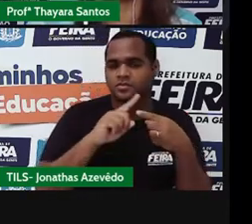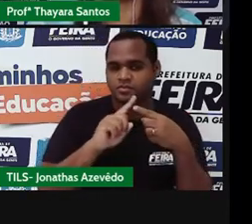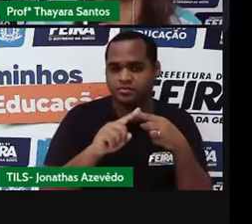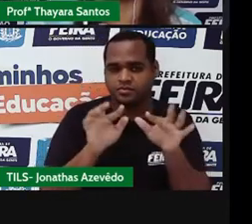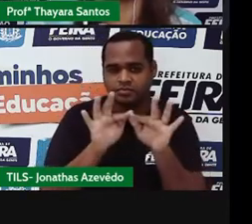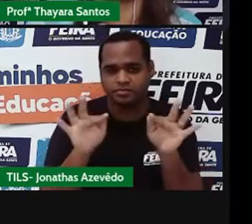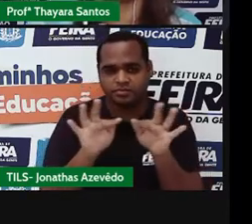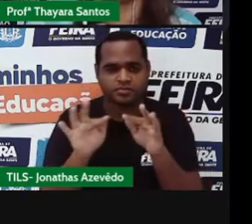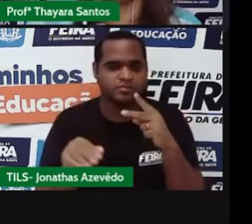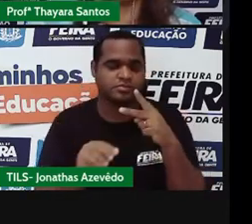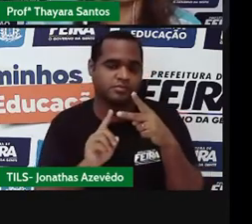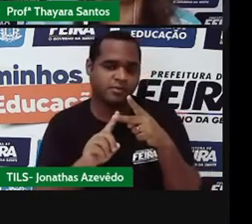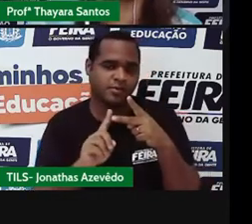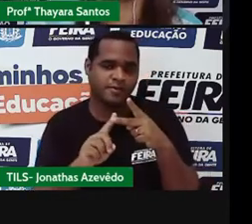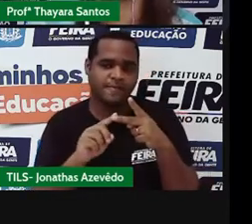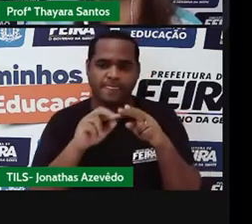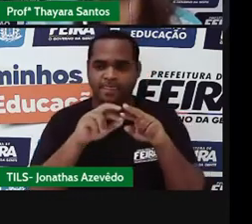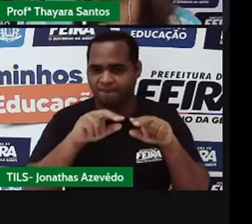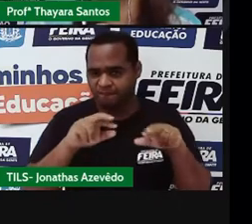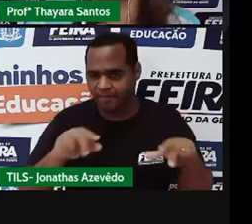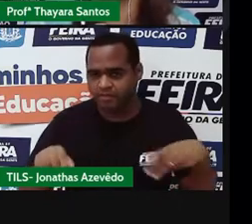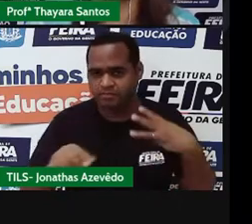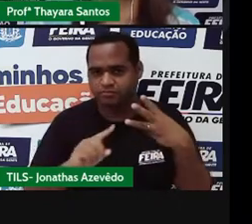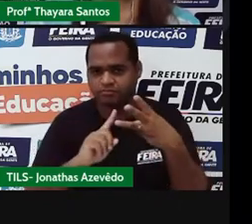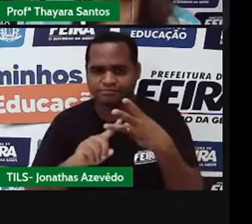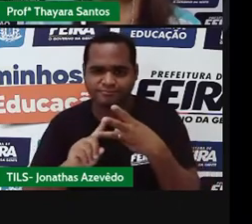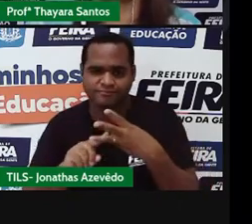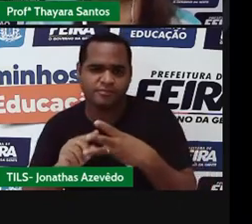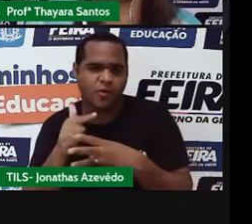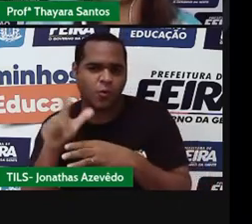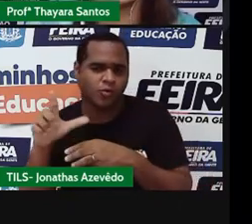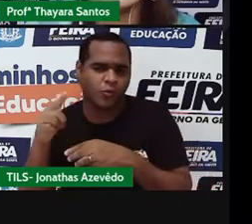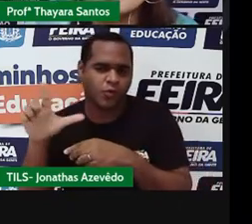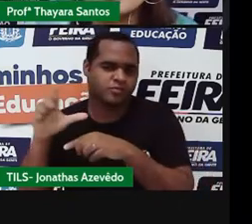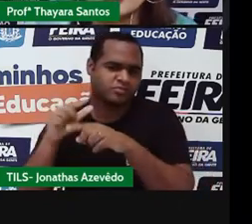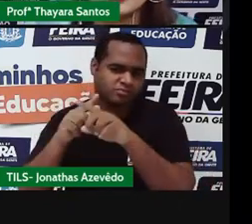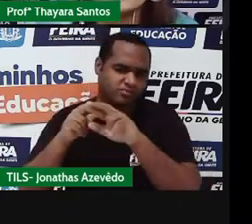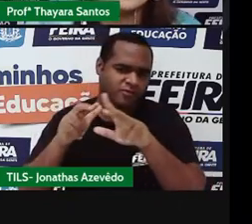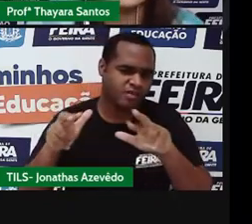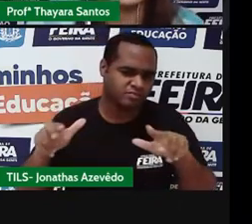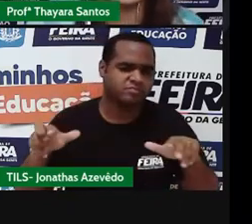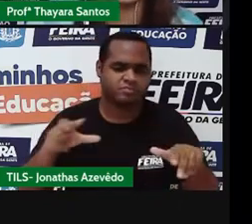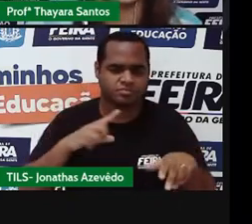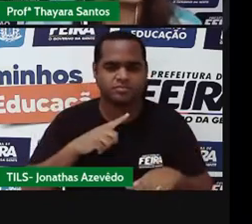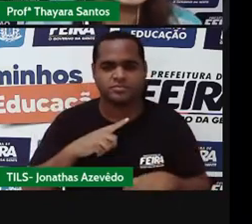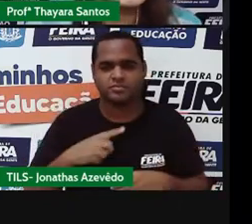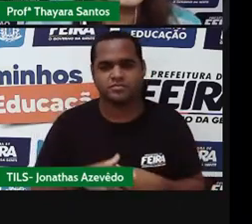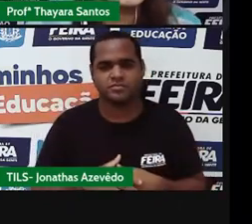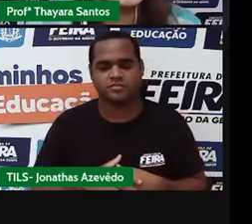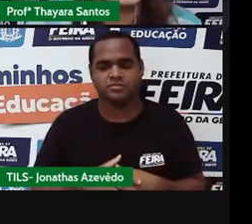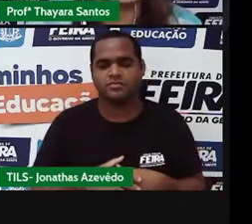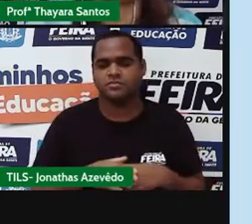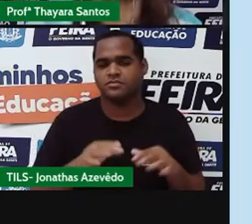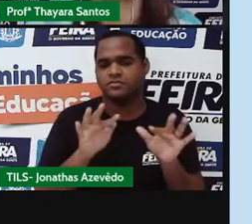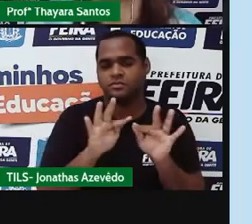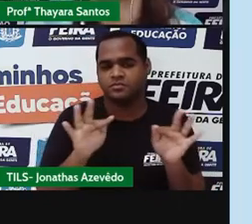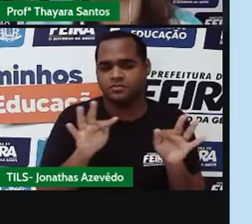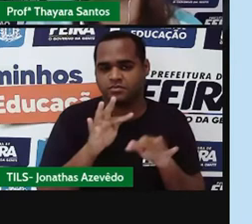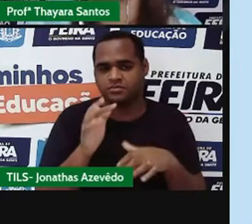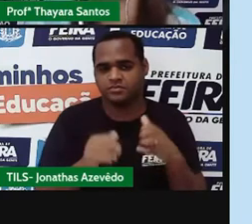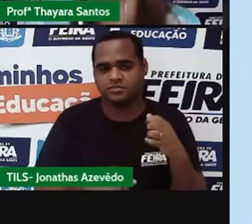simples, aqui são múltiplas, e aqui outras configurações dessas moléculas. Vamos colocar aqui a simples mesmo.